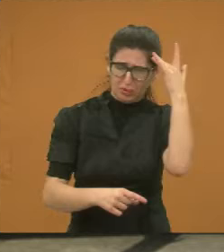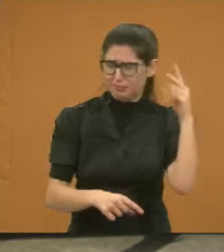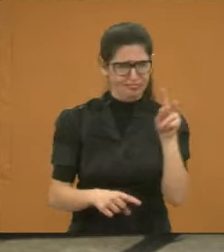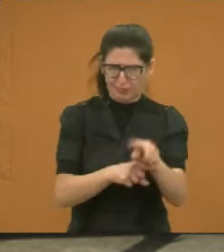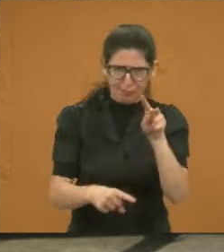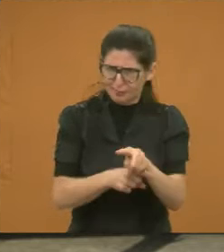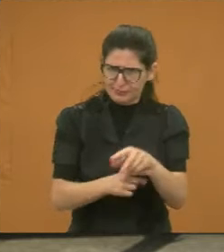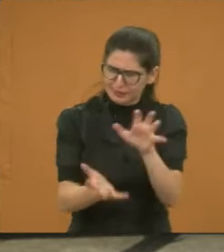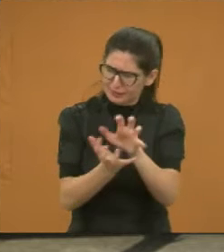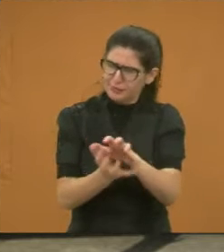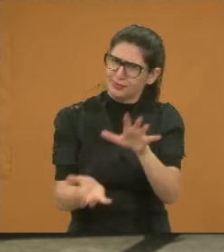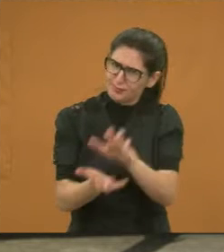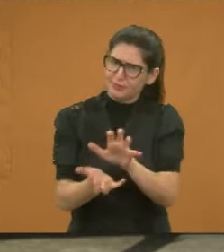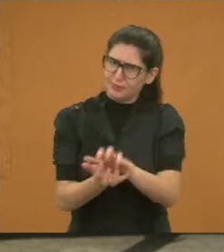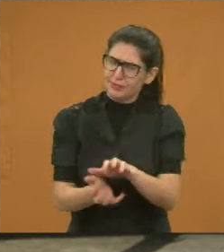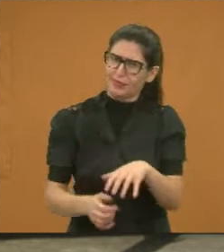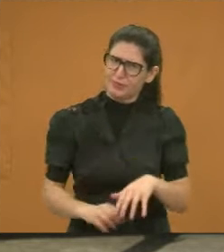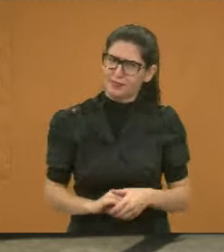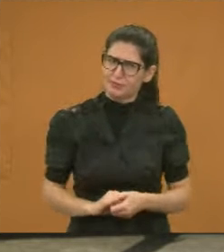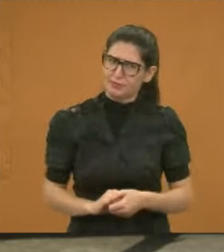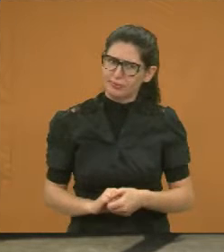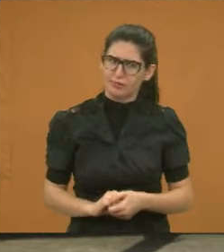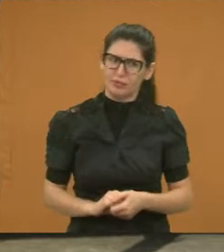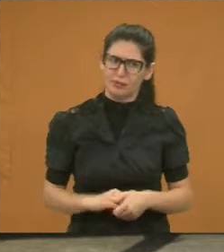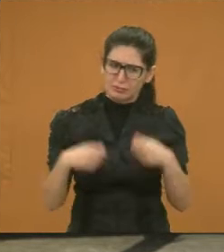Jacareí. Lá no Primeiro de Maio.